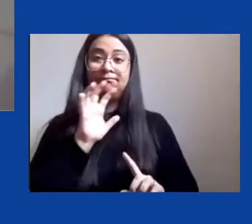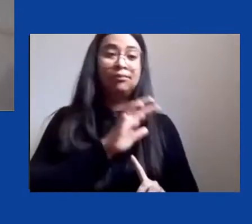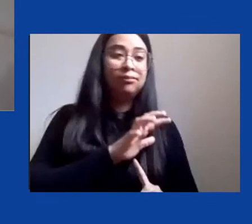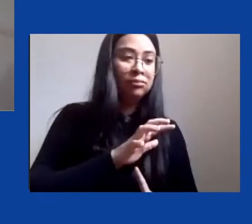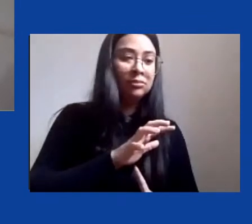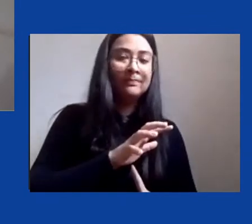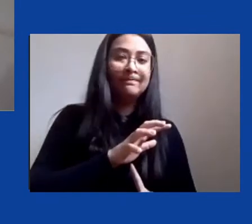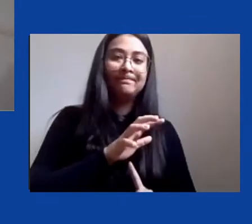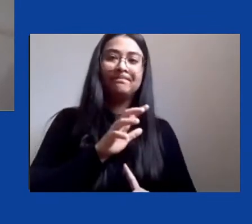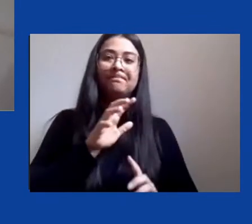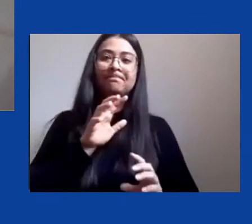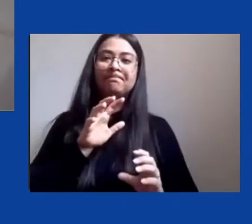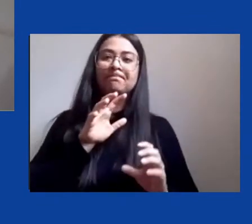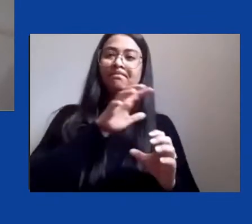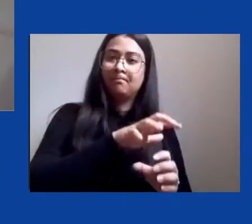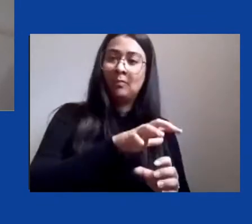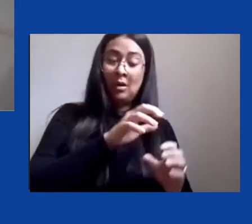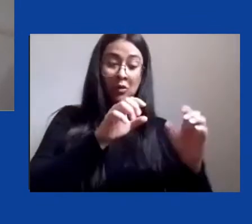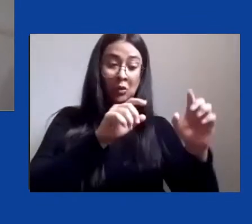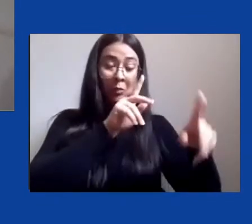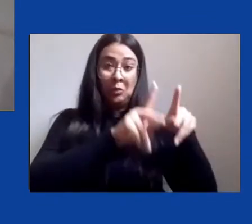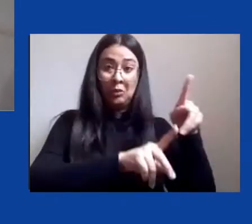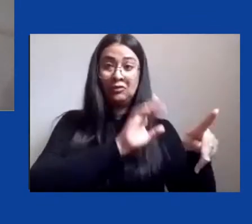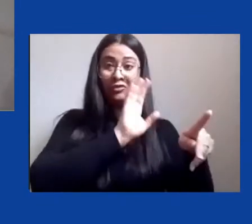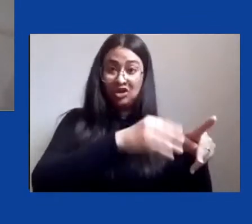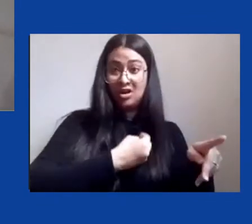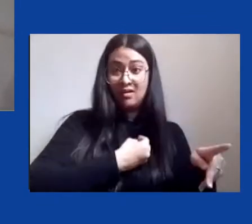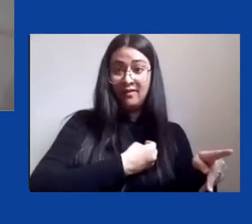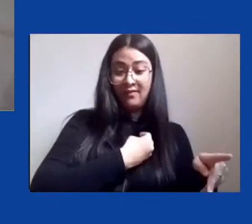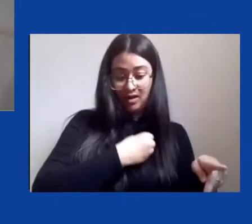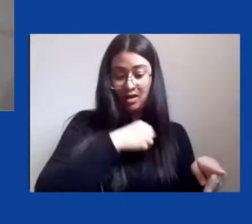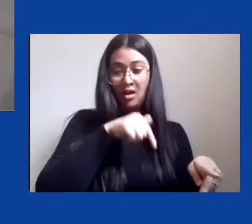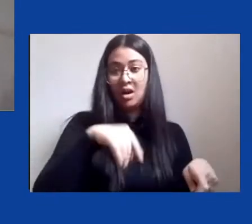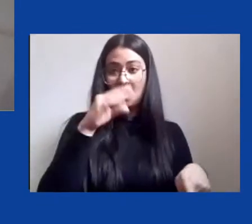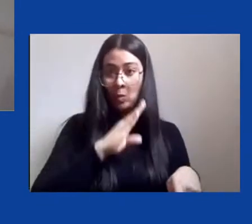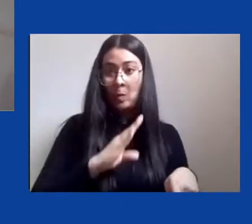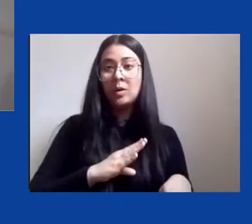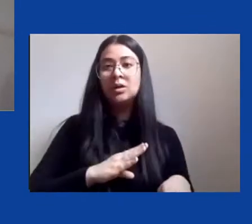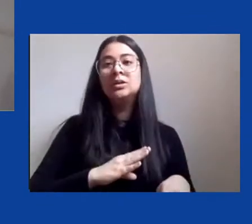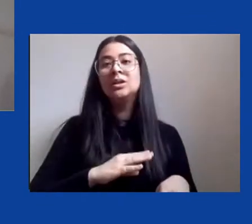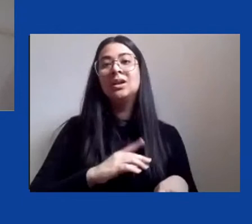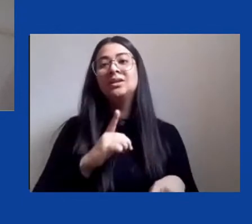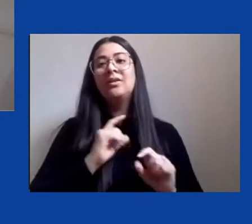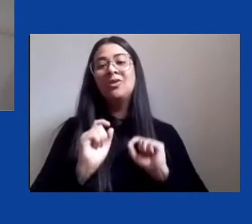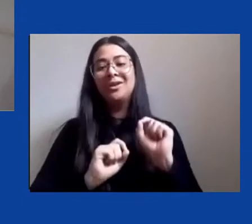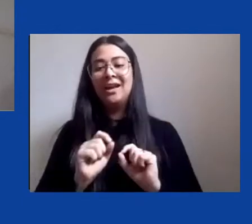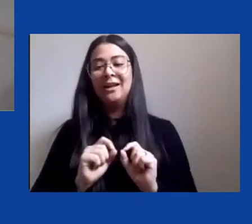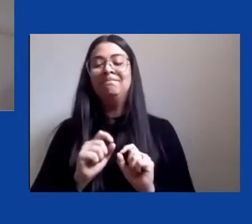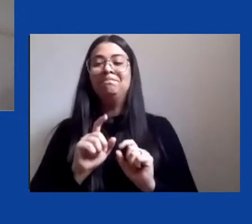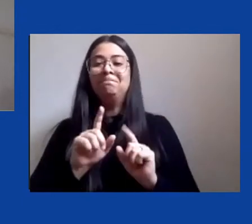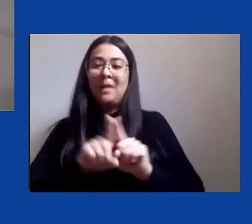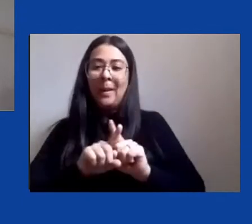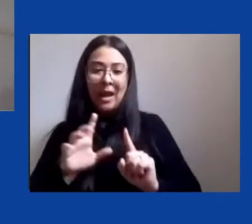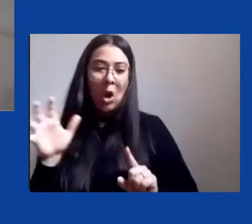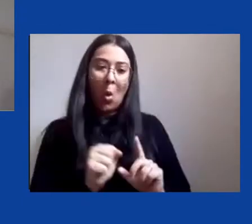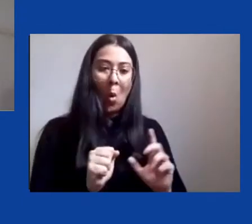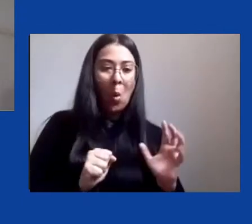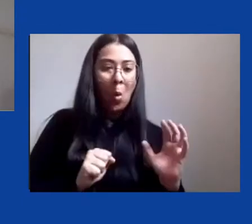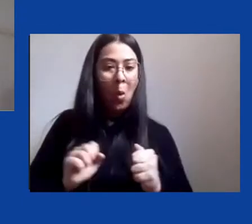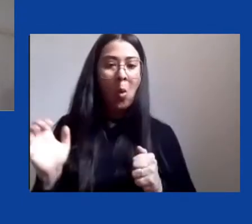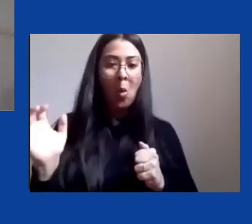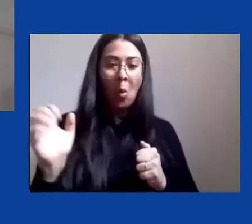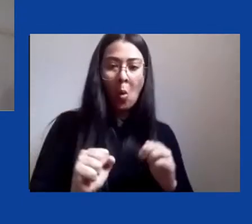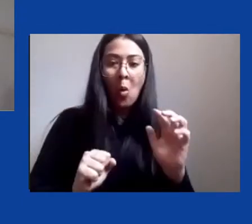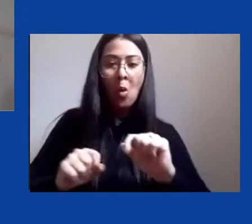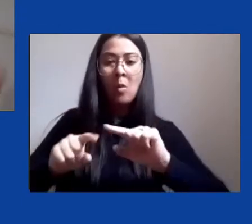originários nós tivemos aí uma violenta expropriação territorial e essa expropriação territorial